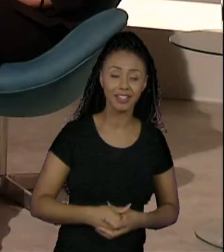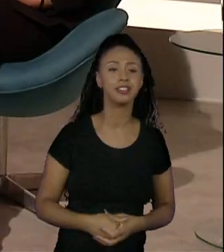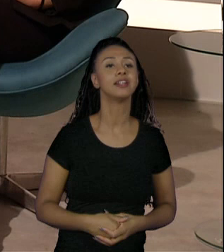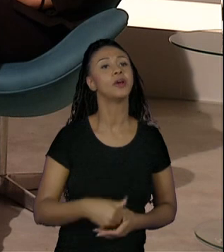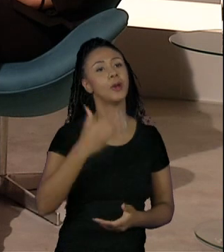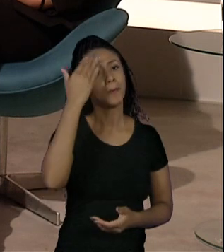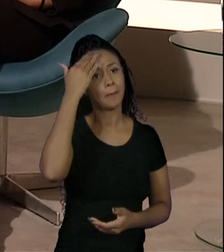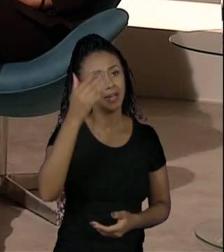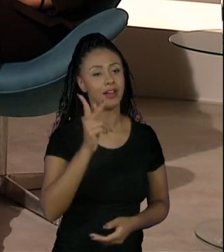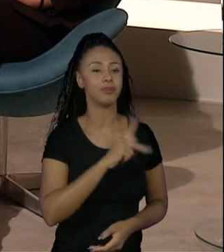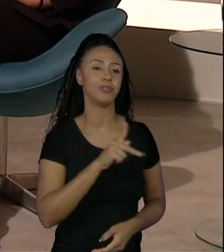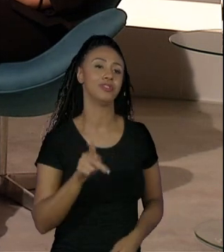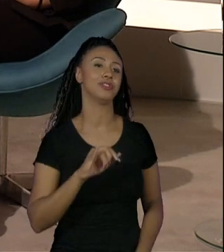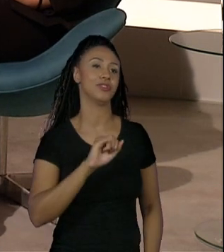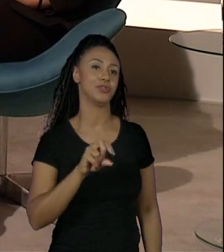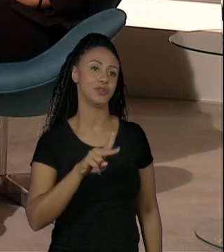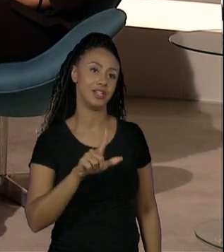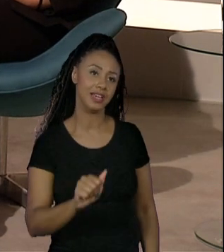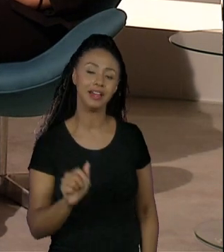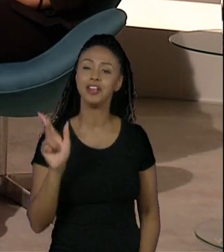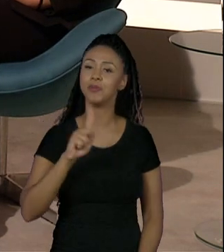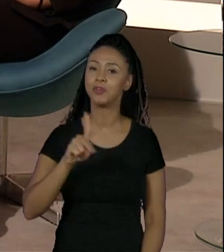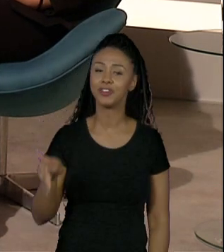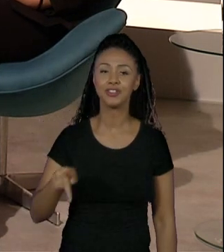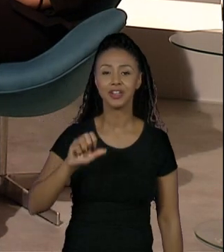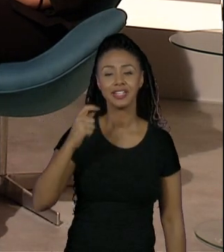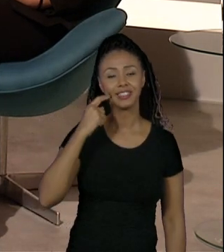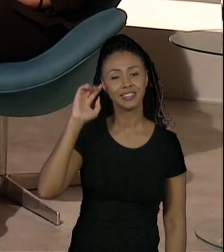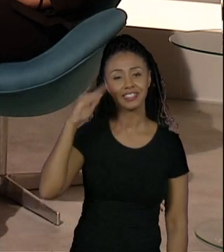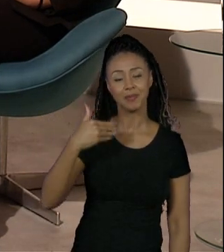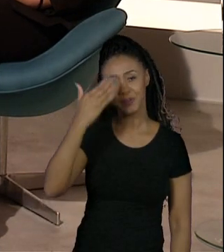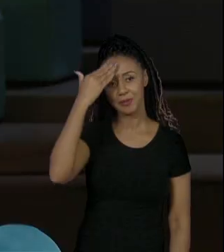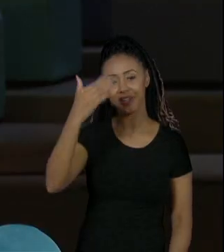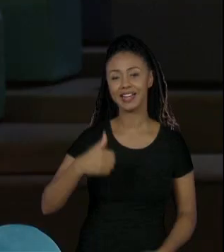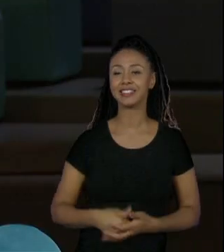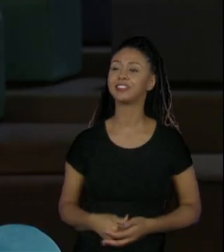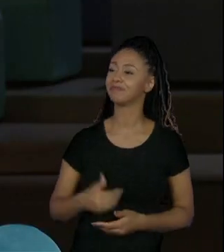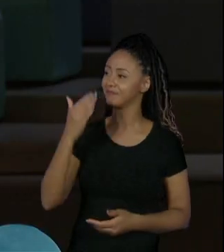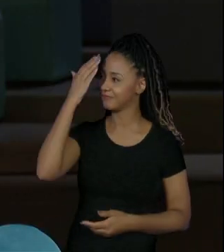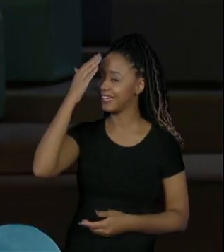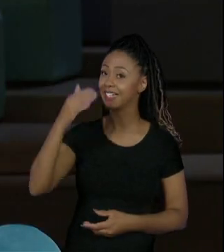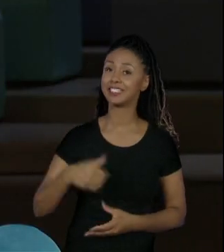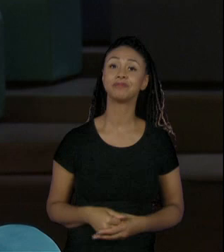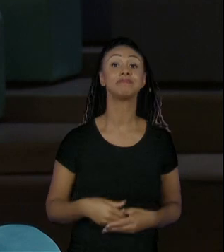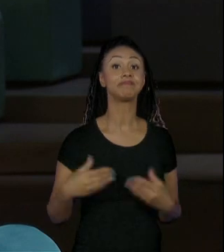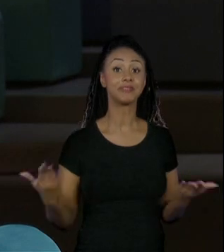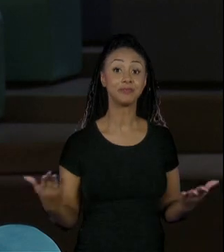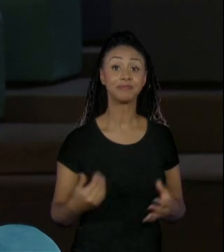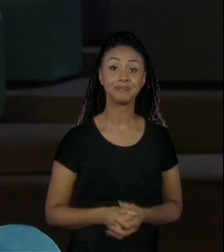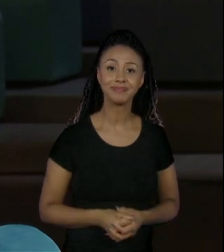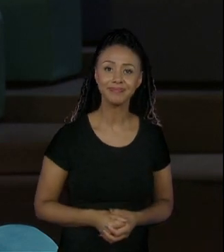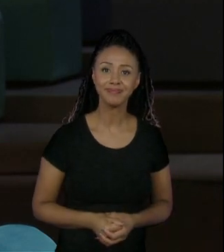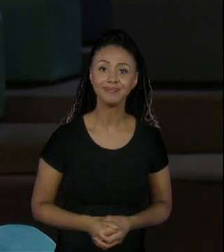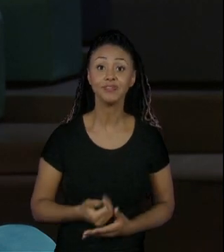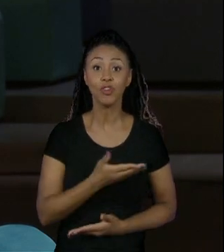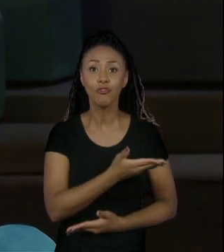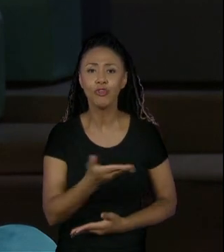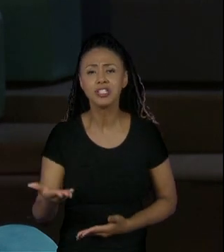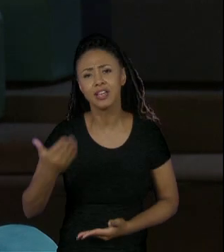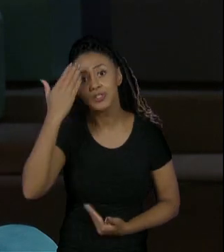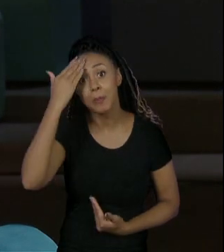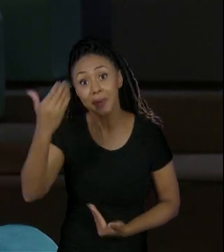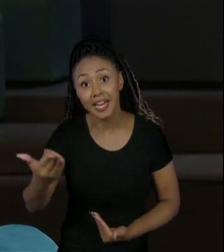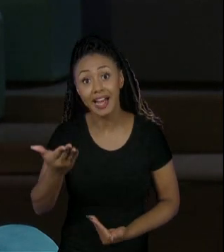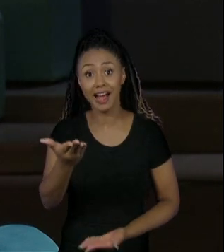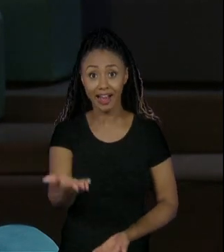Obrigado, professora Juliana. Obrigado, professora Simone. Eu que agradeço. Obrigada. Muito bom contar com a presença de vocês. Muito bom